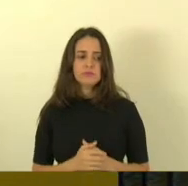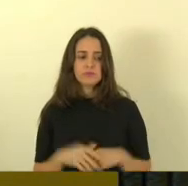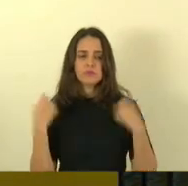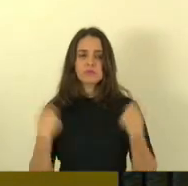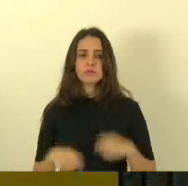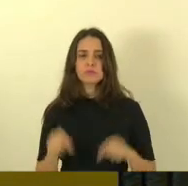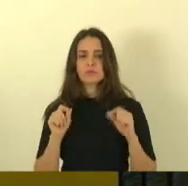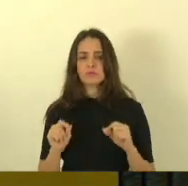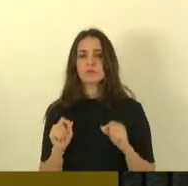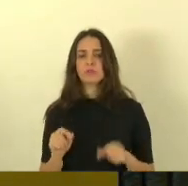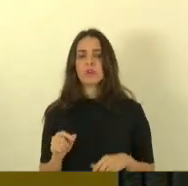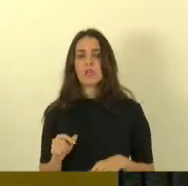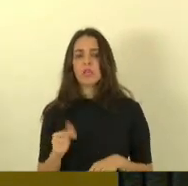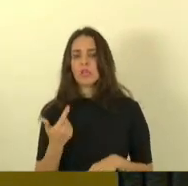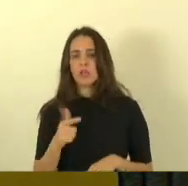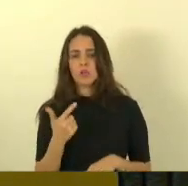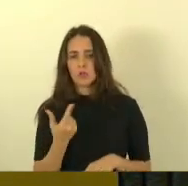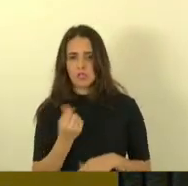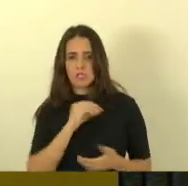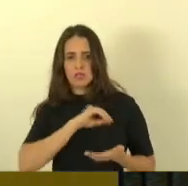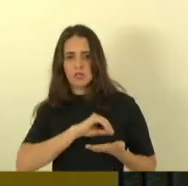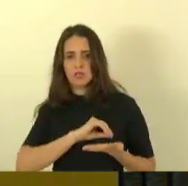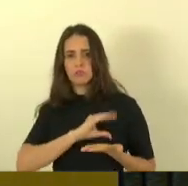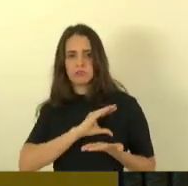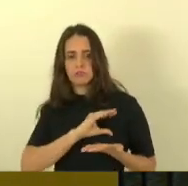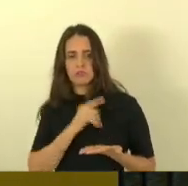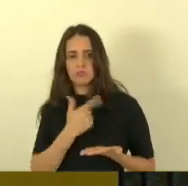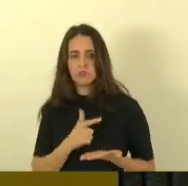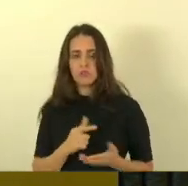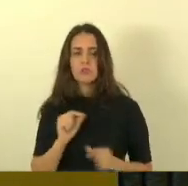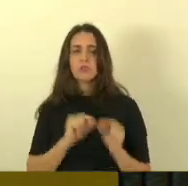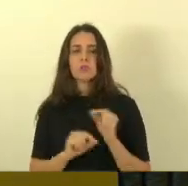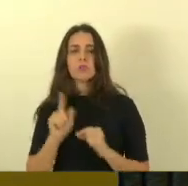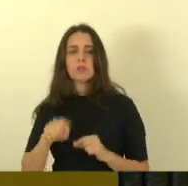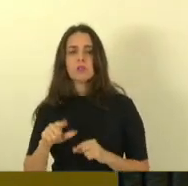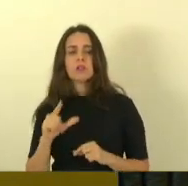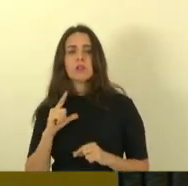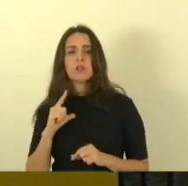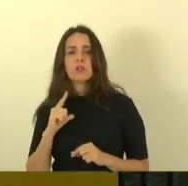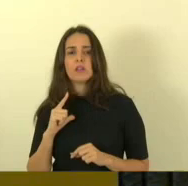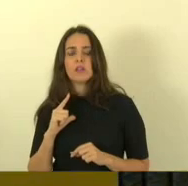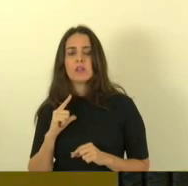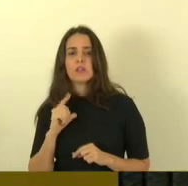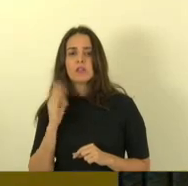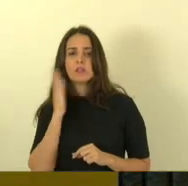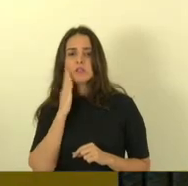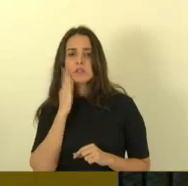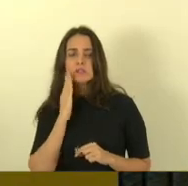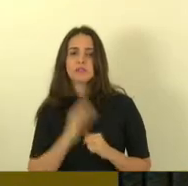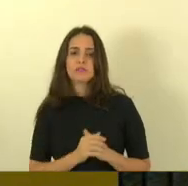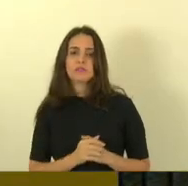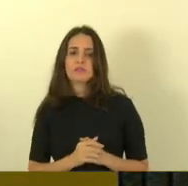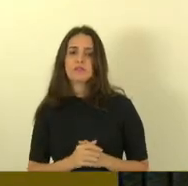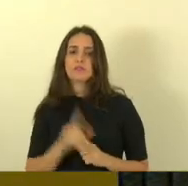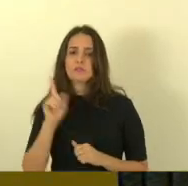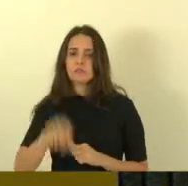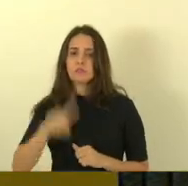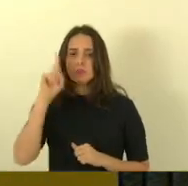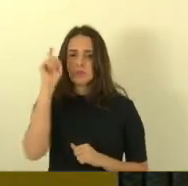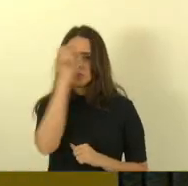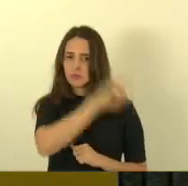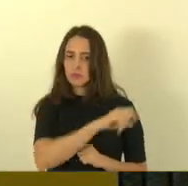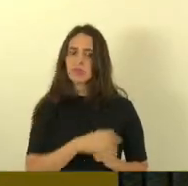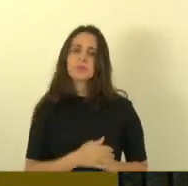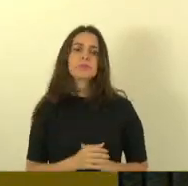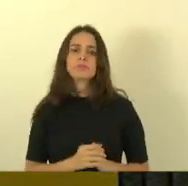precisam enquanto não haja uma valorização salarial que se haja pelo menos um reconhecimento porque deve ser duro capitão